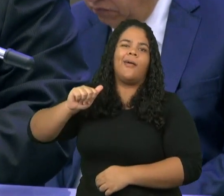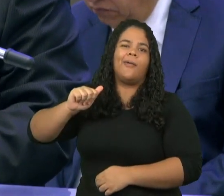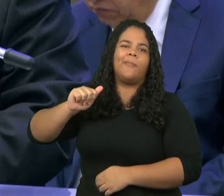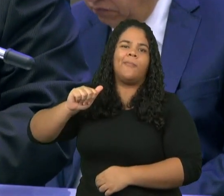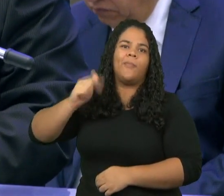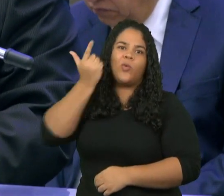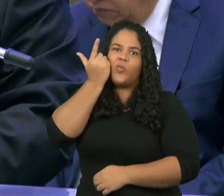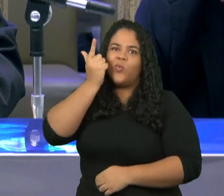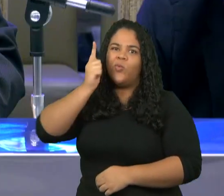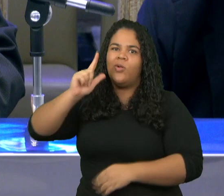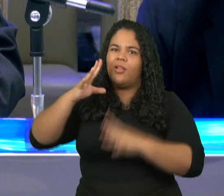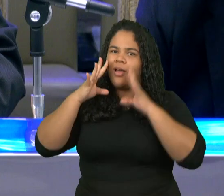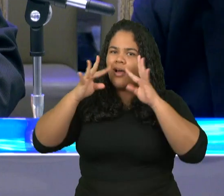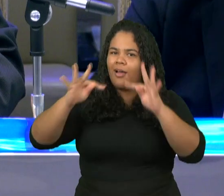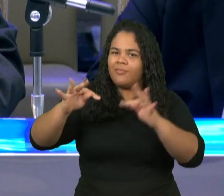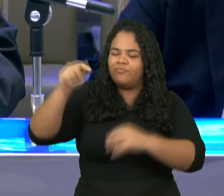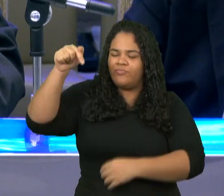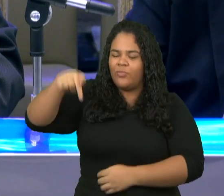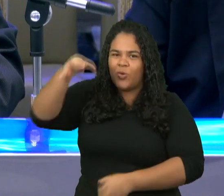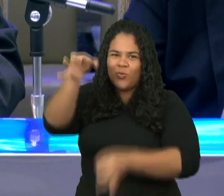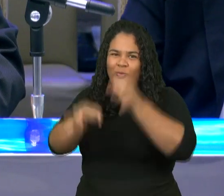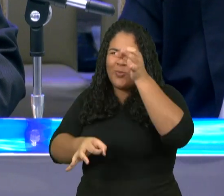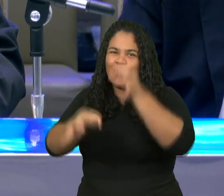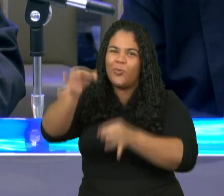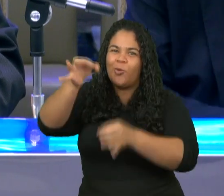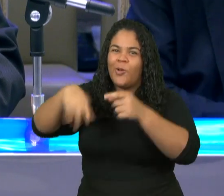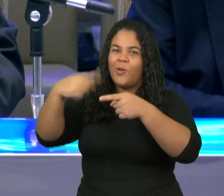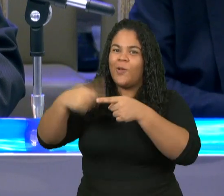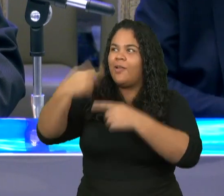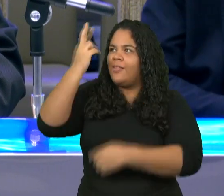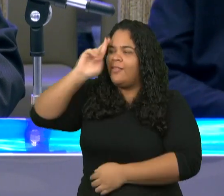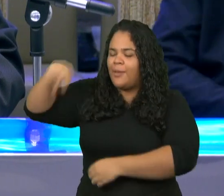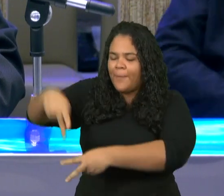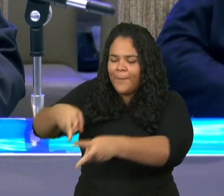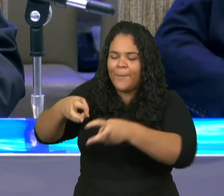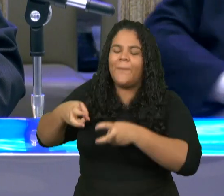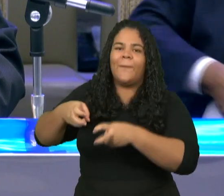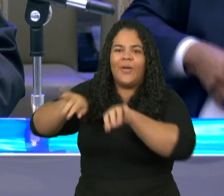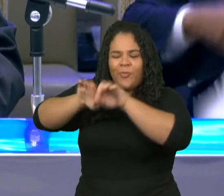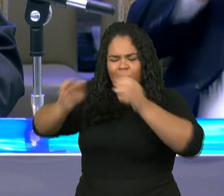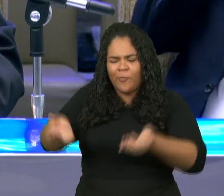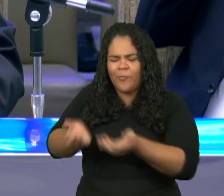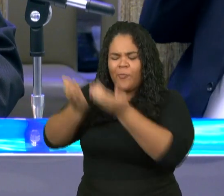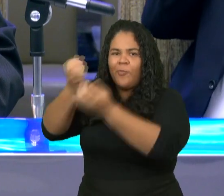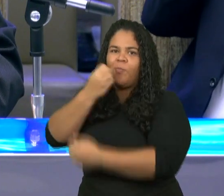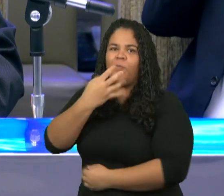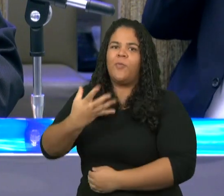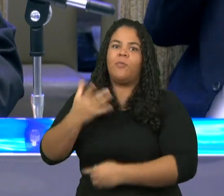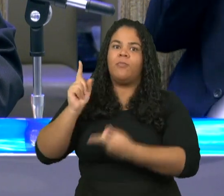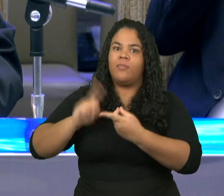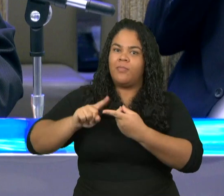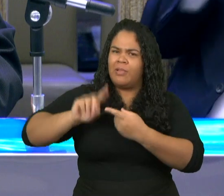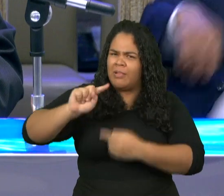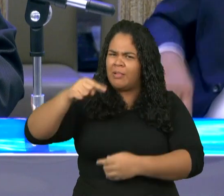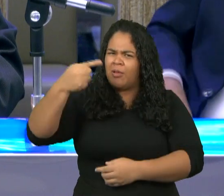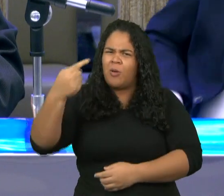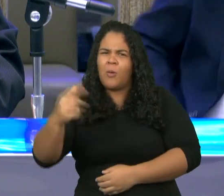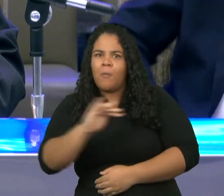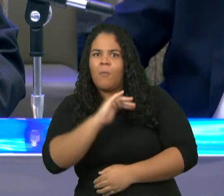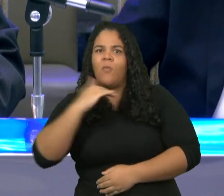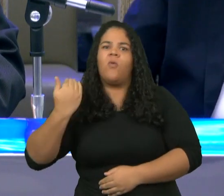dando Deus testemunho dos seus dons e por ela, depois de morto, ainda fala.